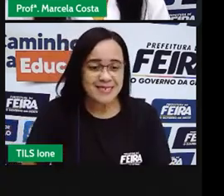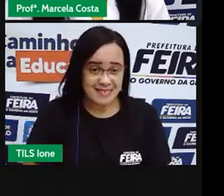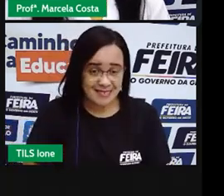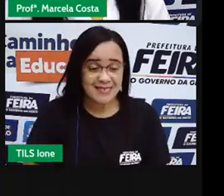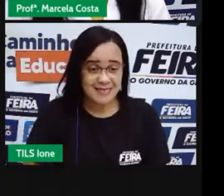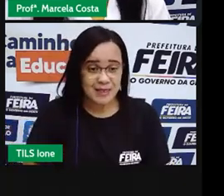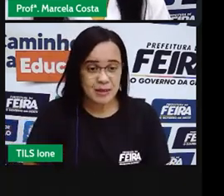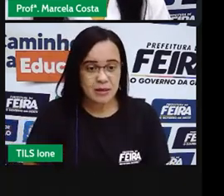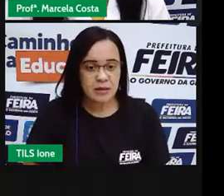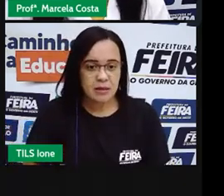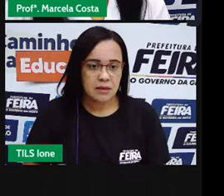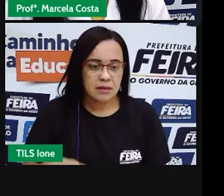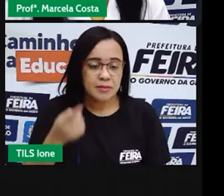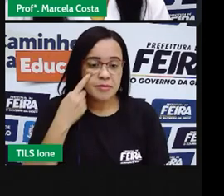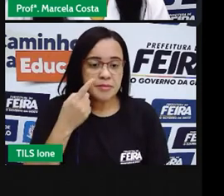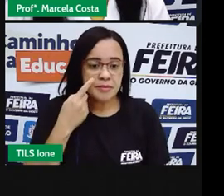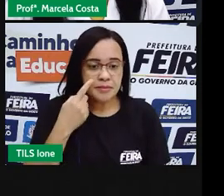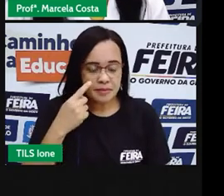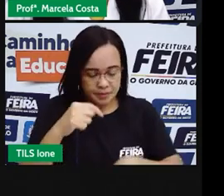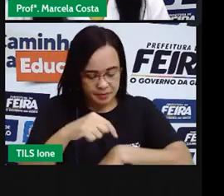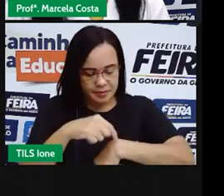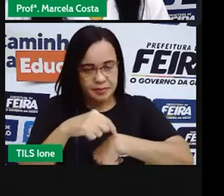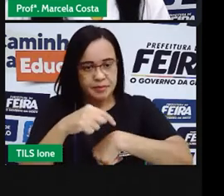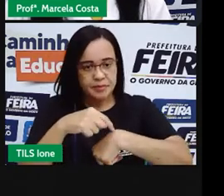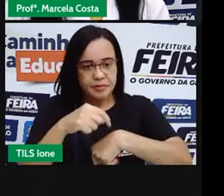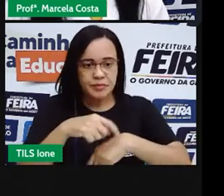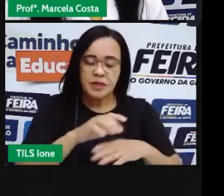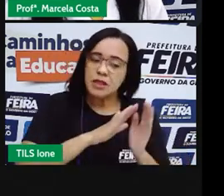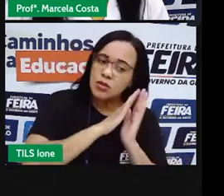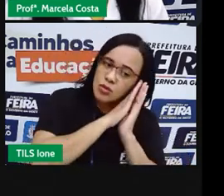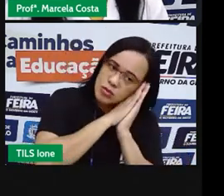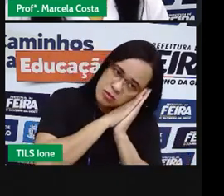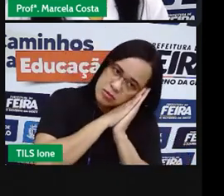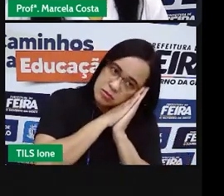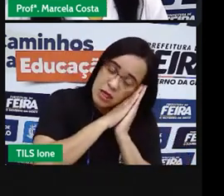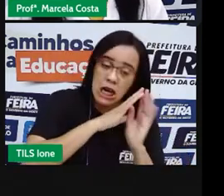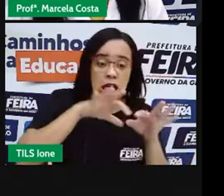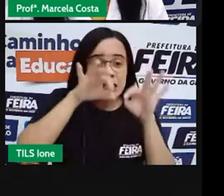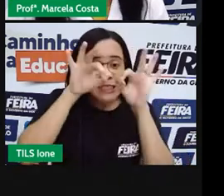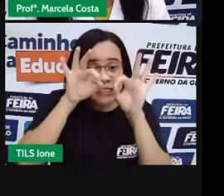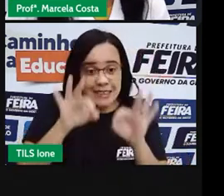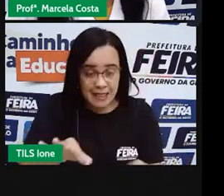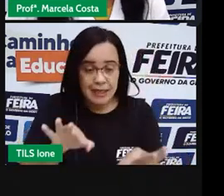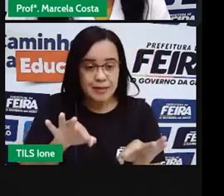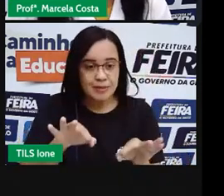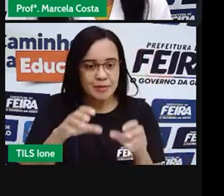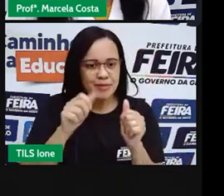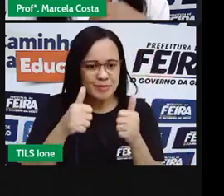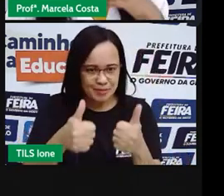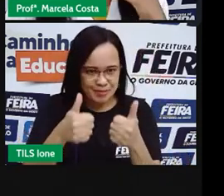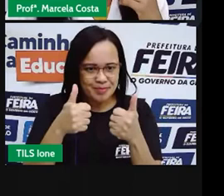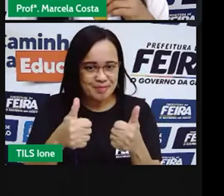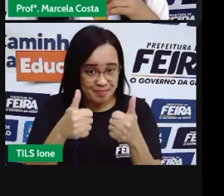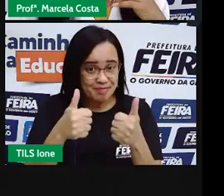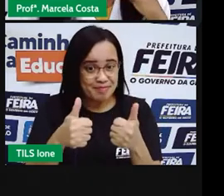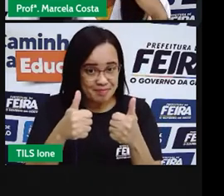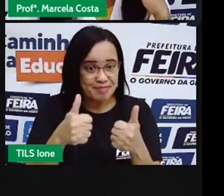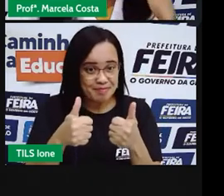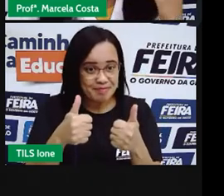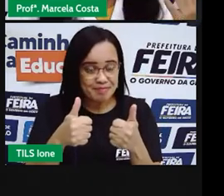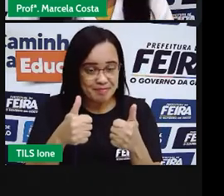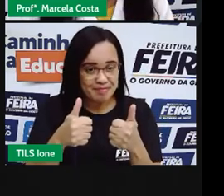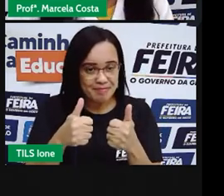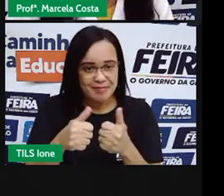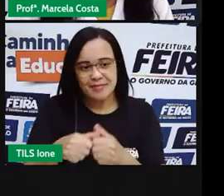Então, dormir no horário certo pode ser o único aqui, uma regras que tem e aí você pode